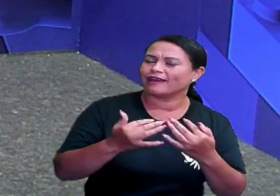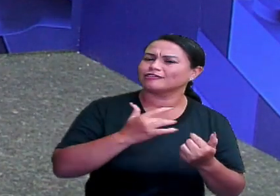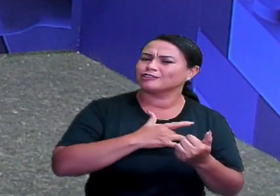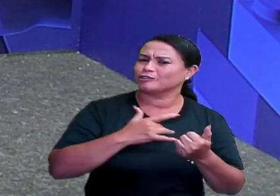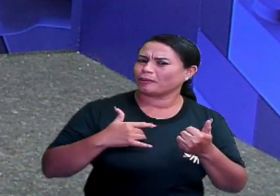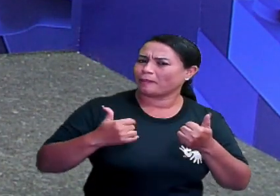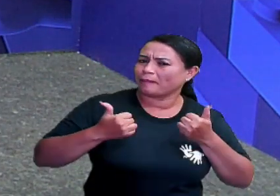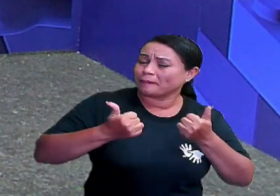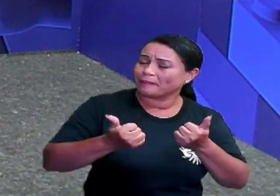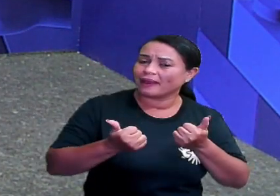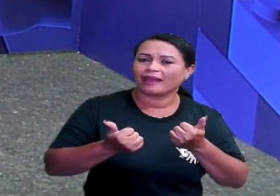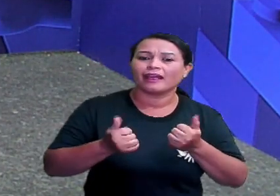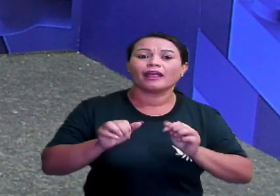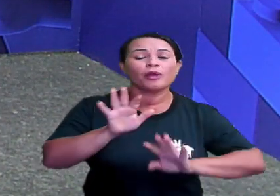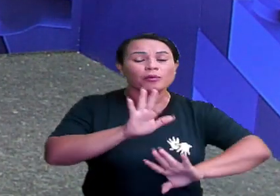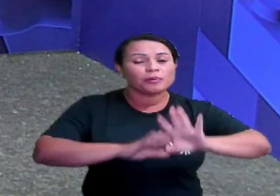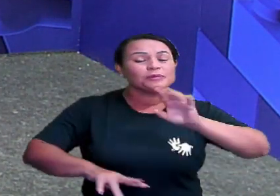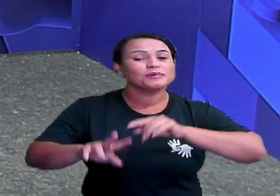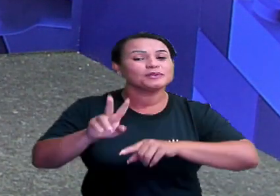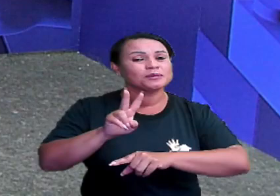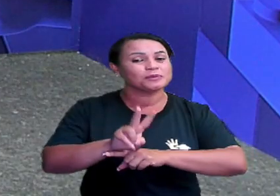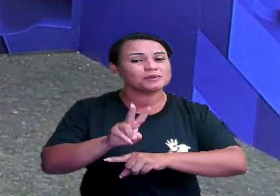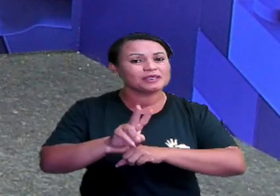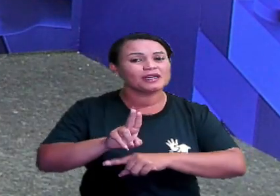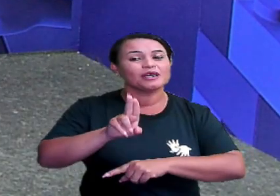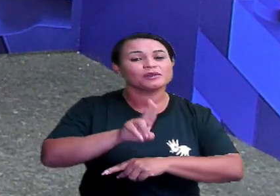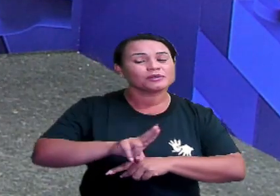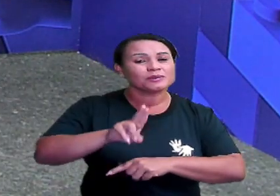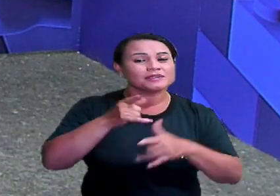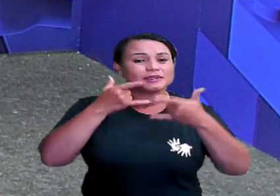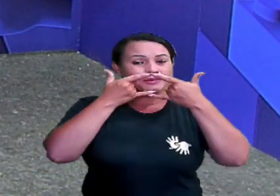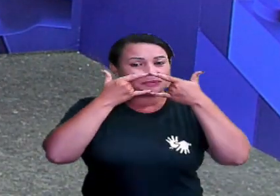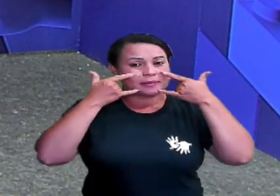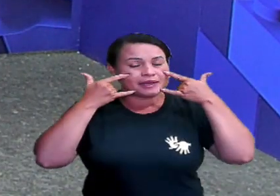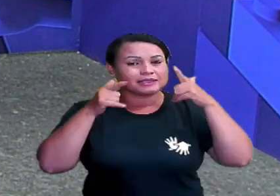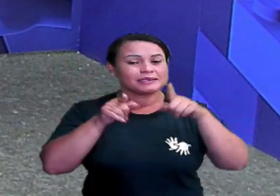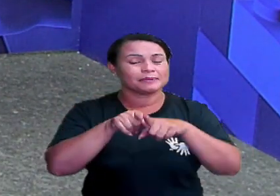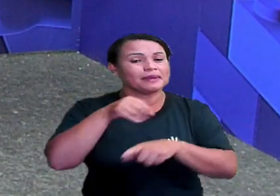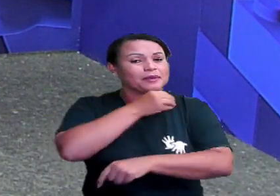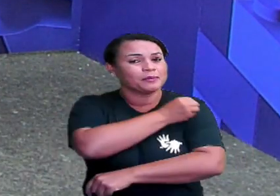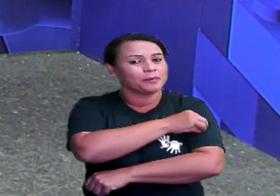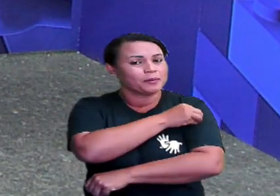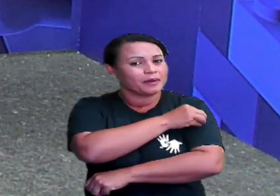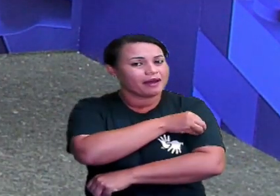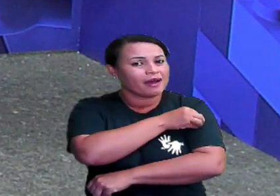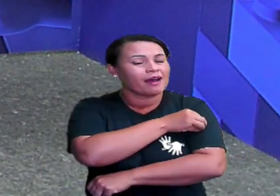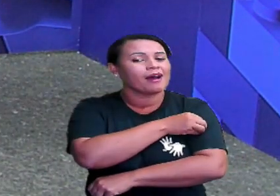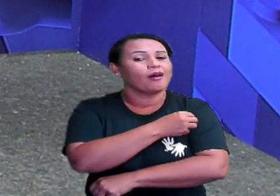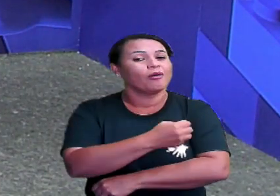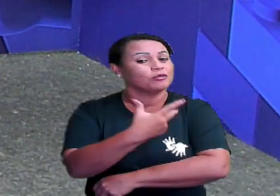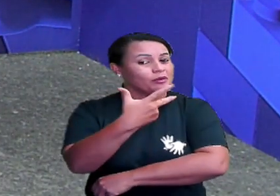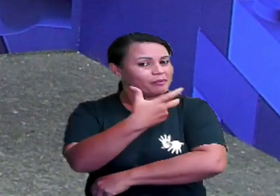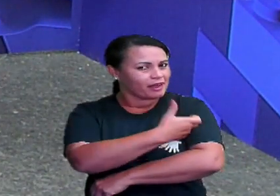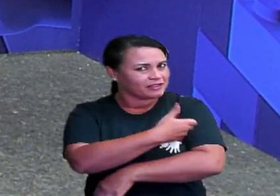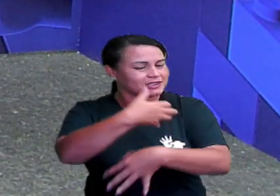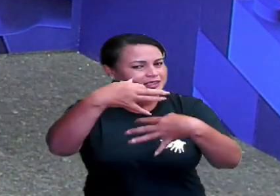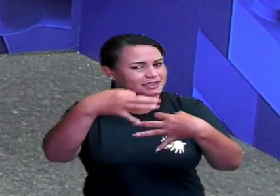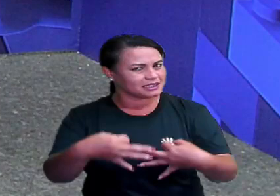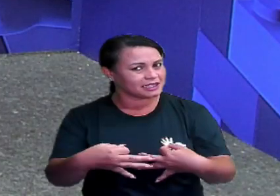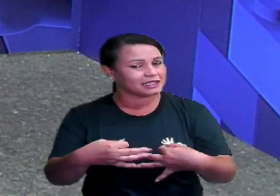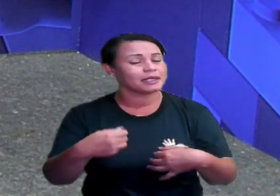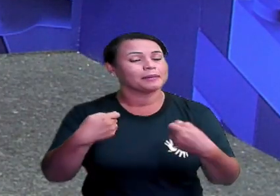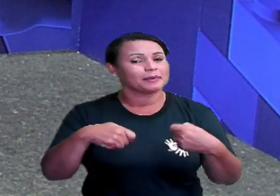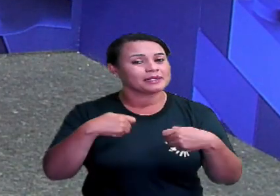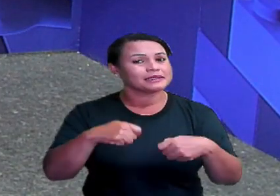bem, continuem se cuidando, continuem usando a máscara, o álcool, tomando a vacina, precisamos